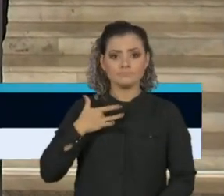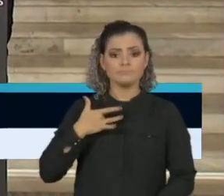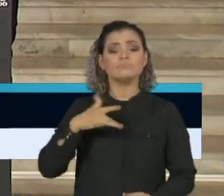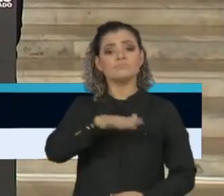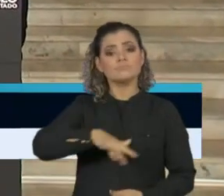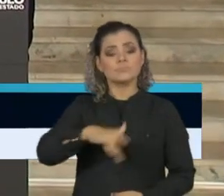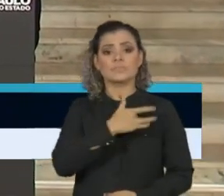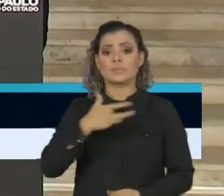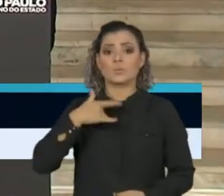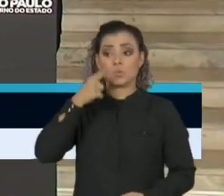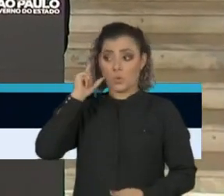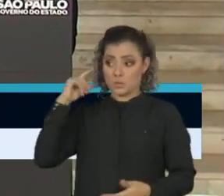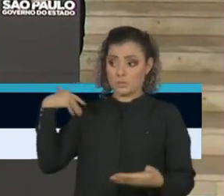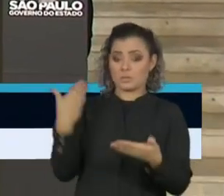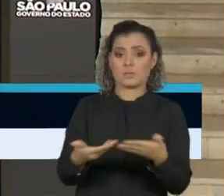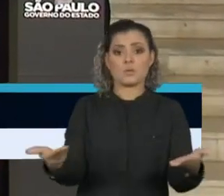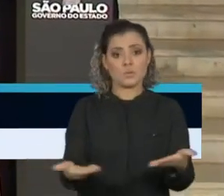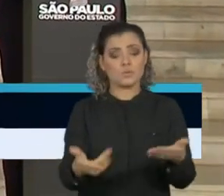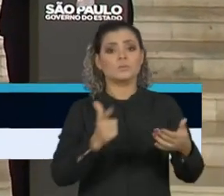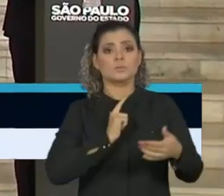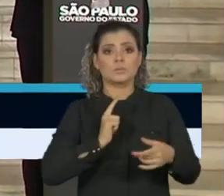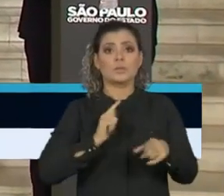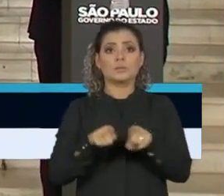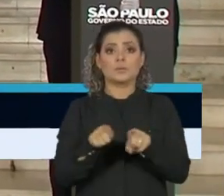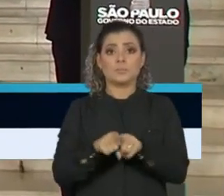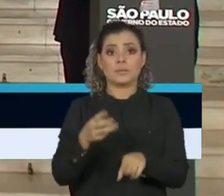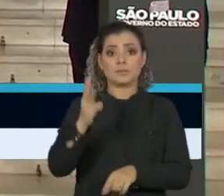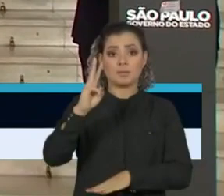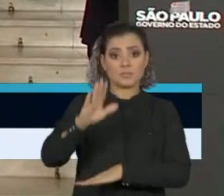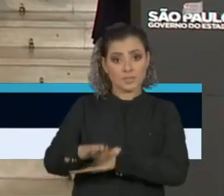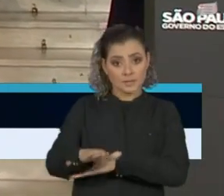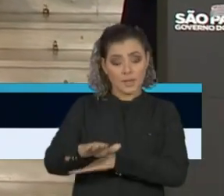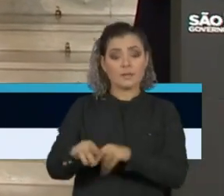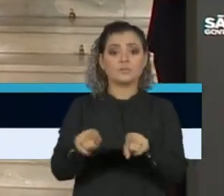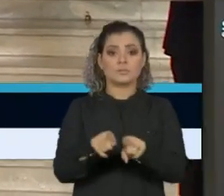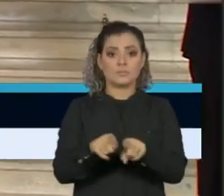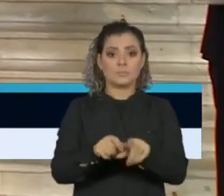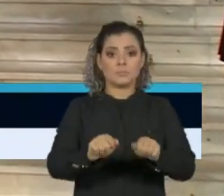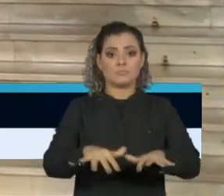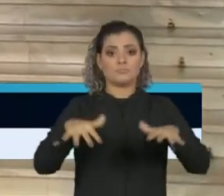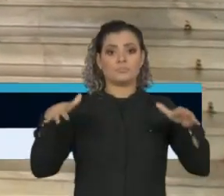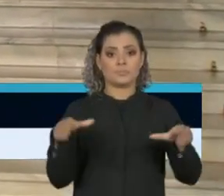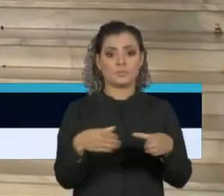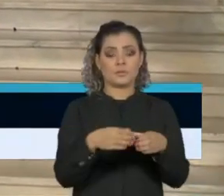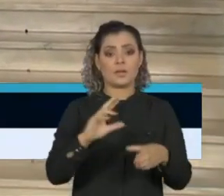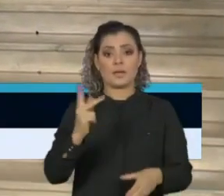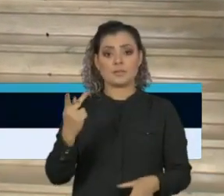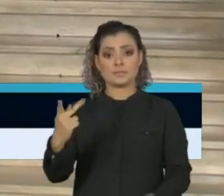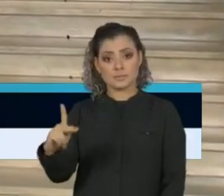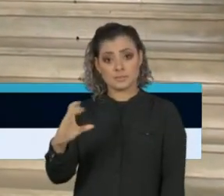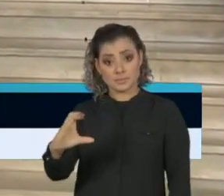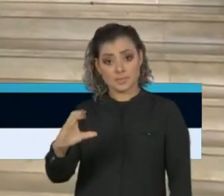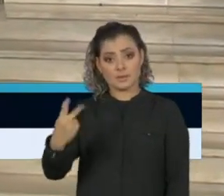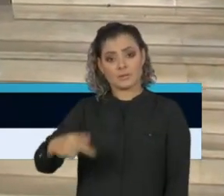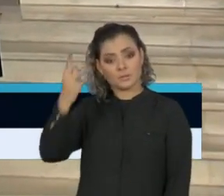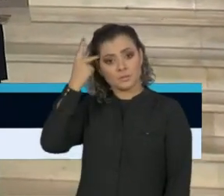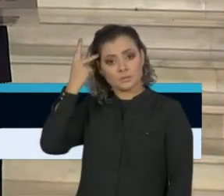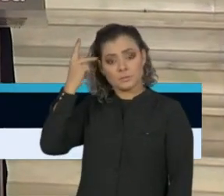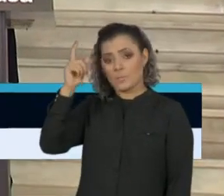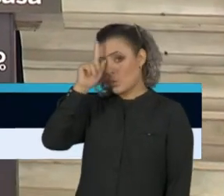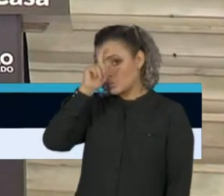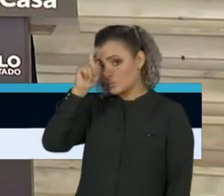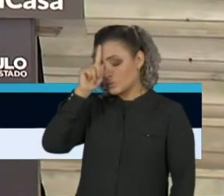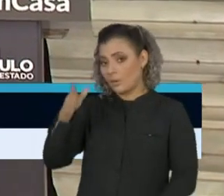saúde, desde ontem, realiza também, às 15 horas, no Complexo do Hospital das Clínicas, em São Paulo, no Centro de